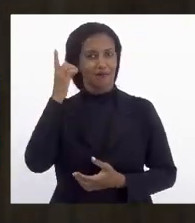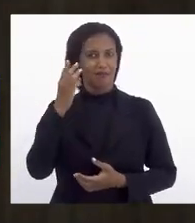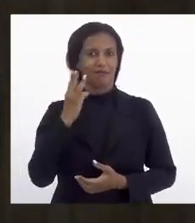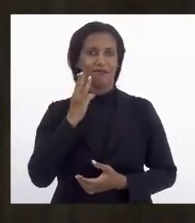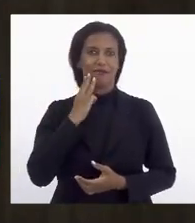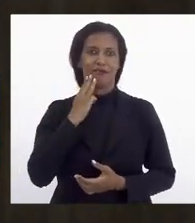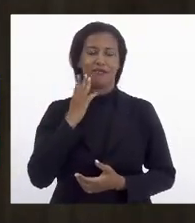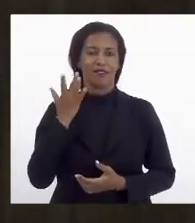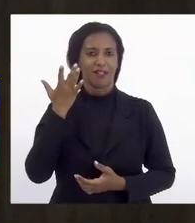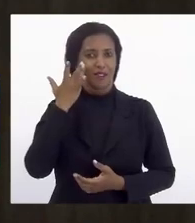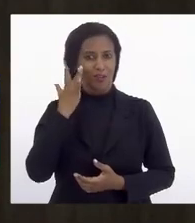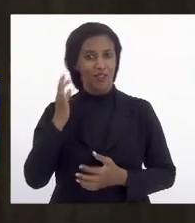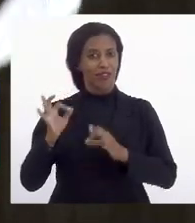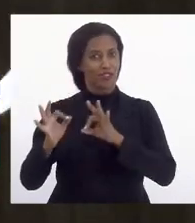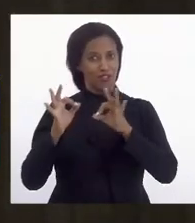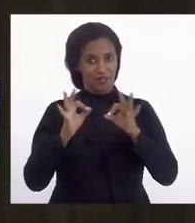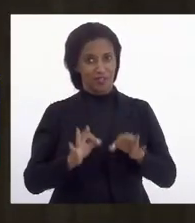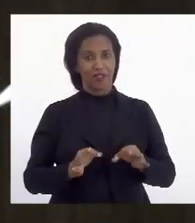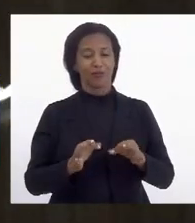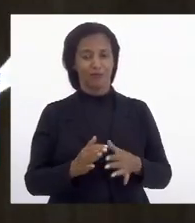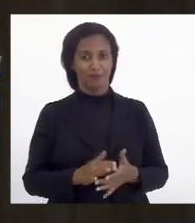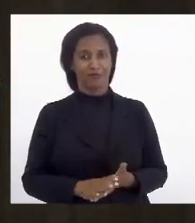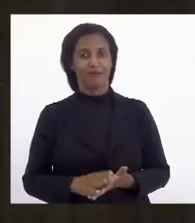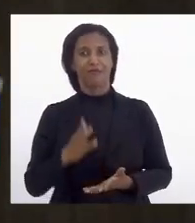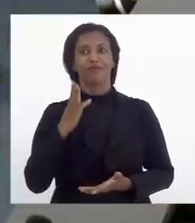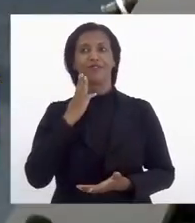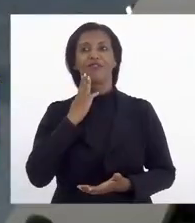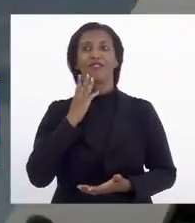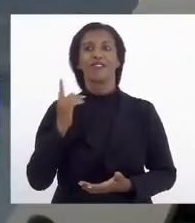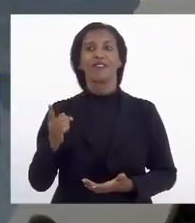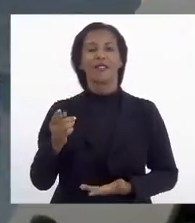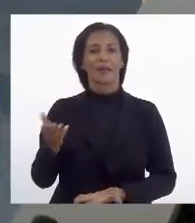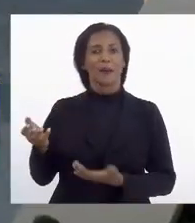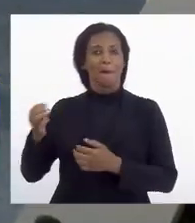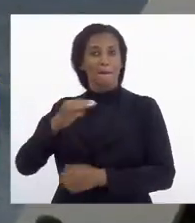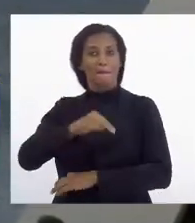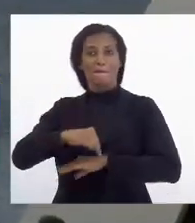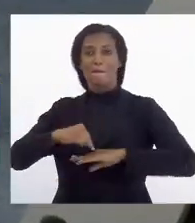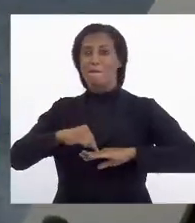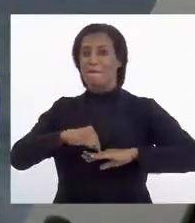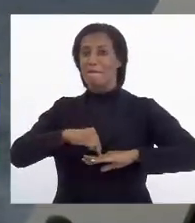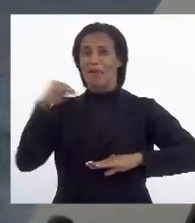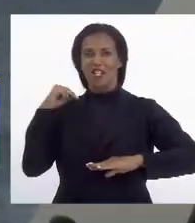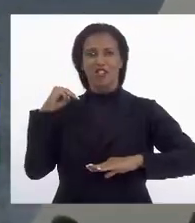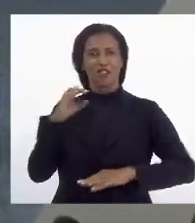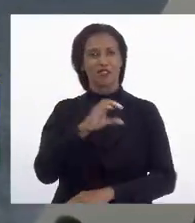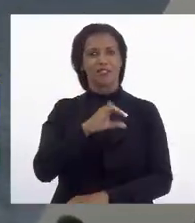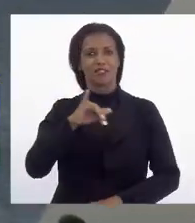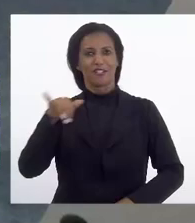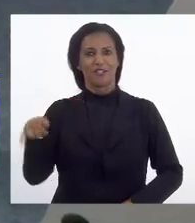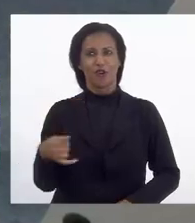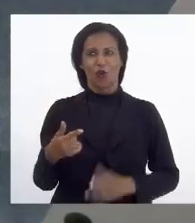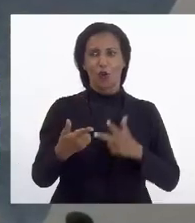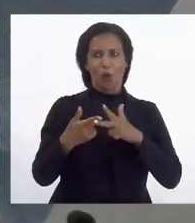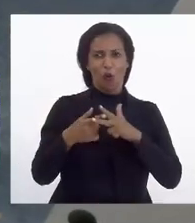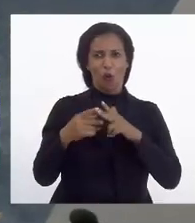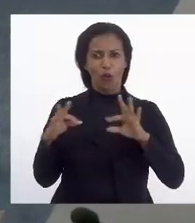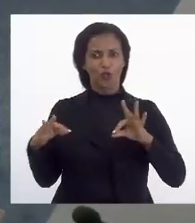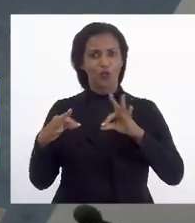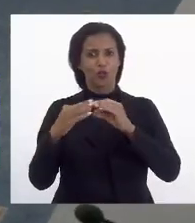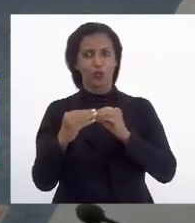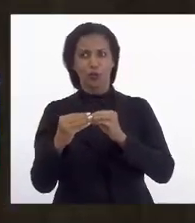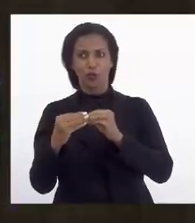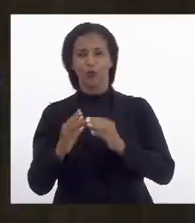acho que agora nós acertamos aqui acertando deputado Valdeck é o nosso mestre na CCJ na verdade corrige todos os